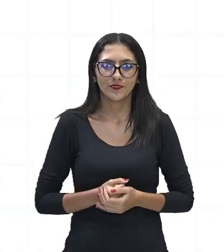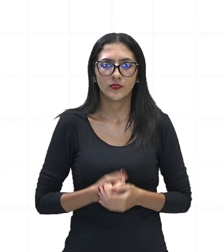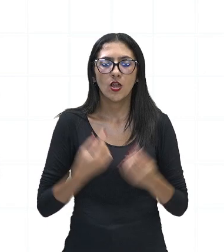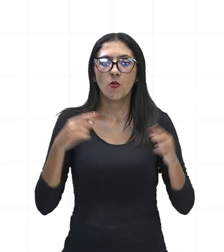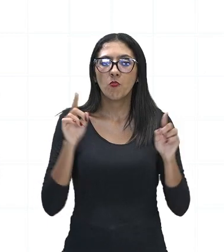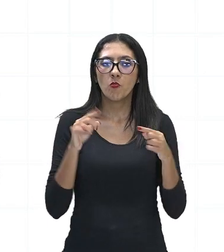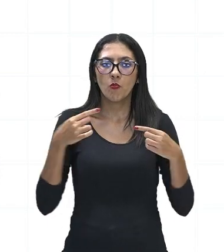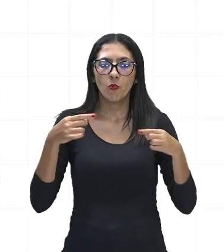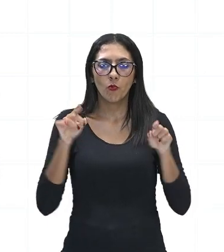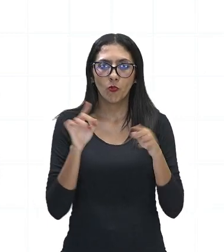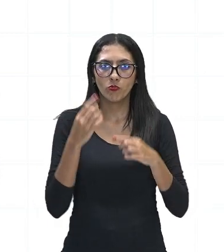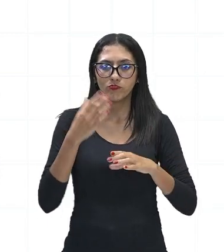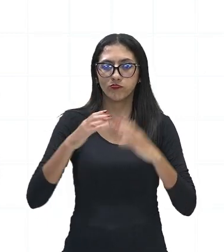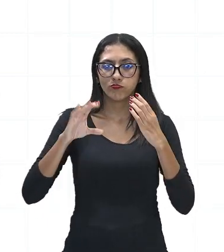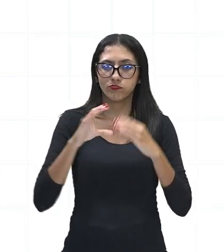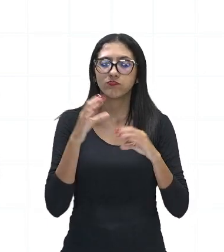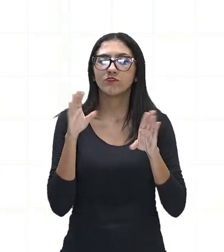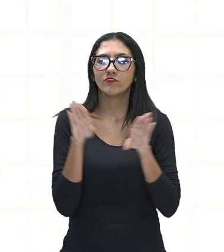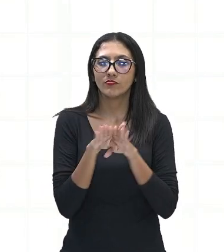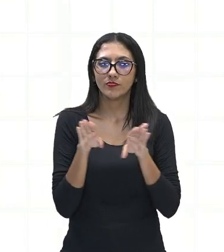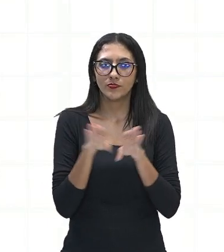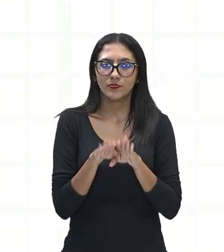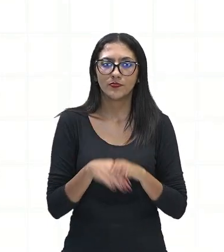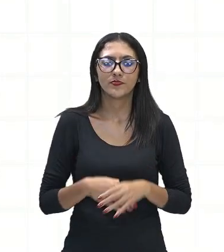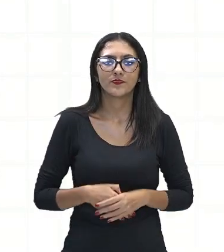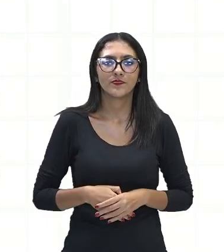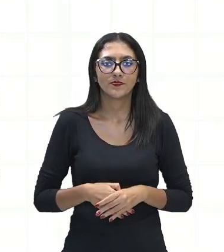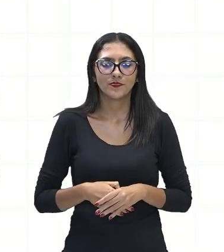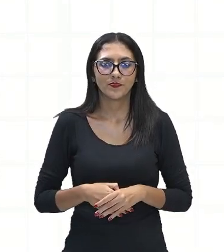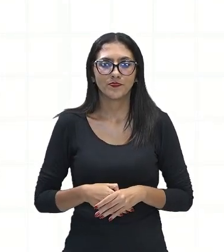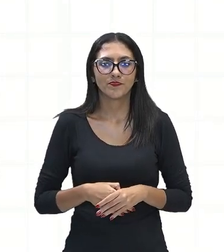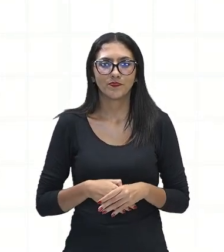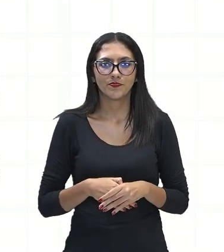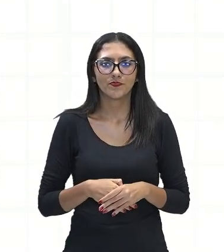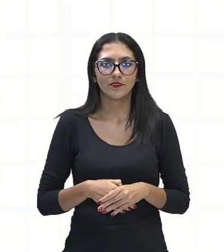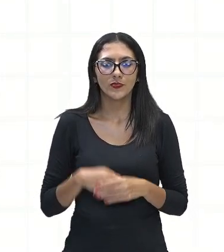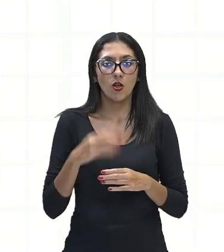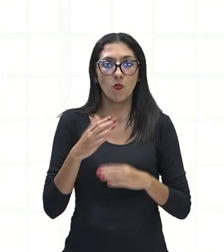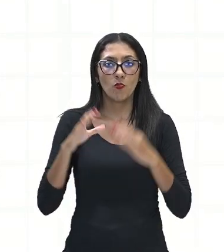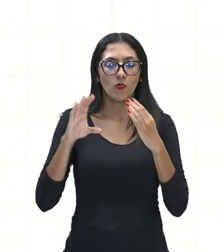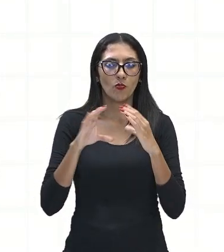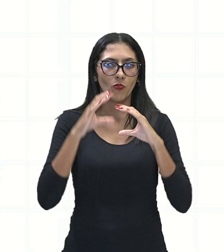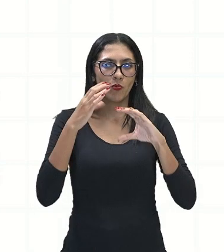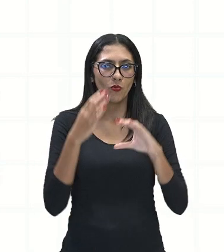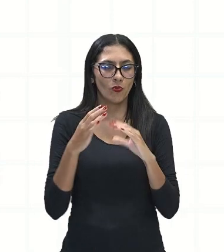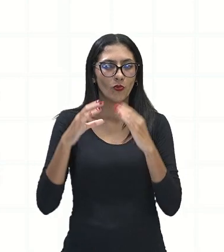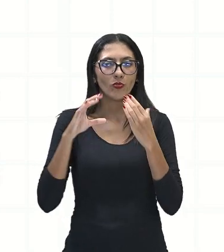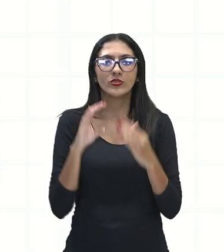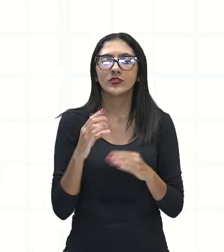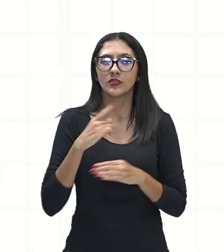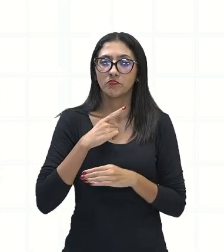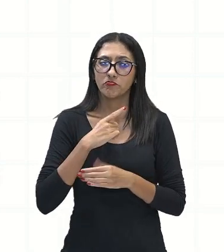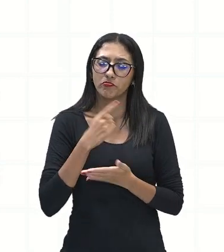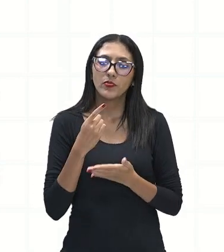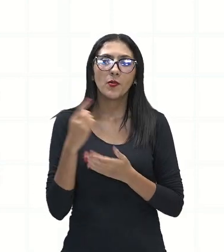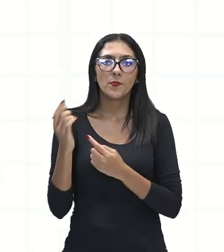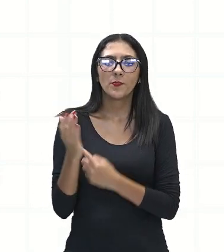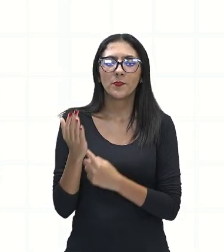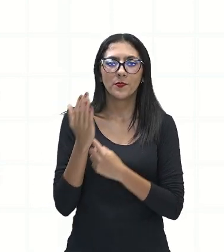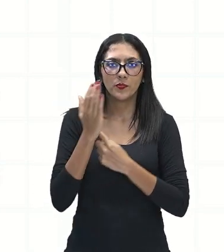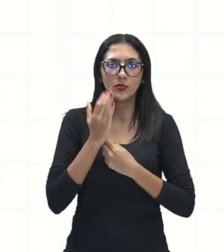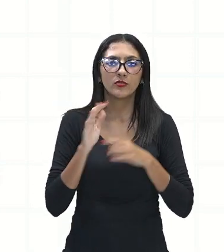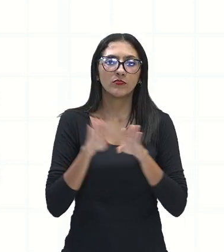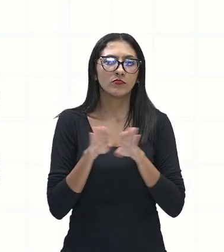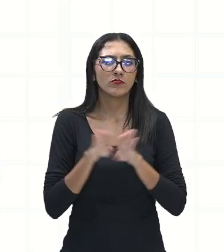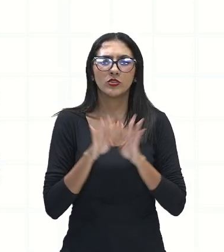também têm esse propósito, gente. As músicas, elas trazem toda